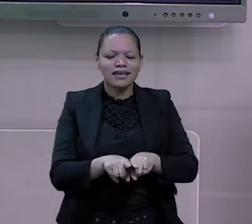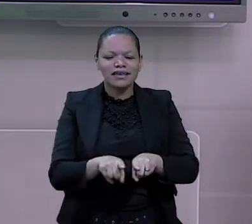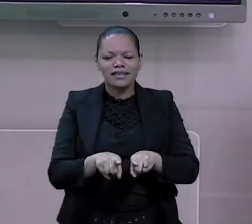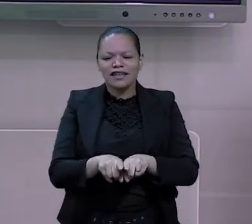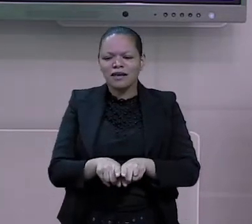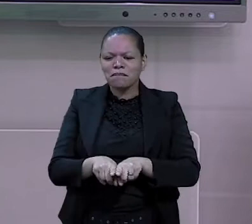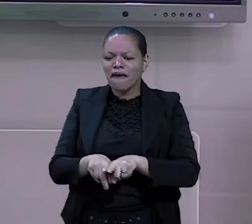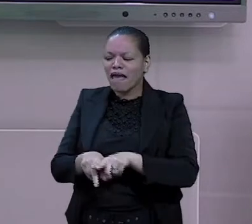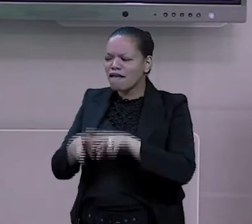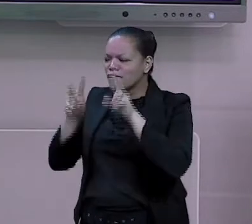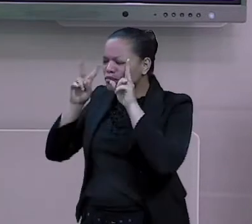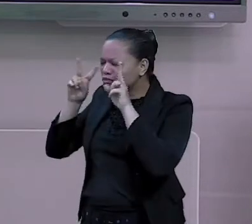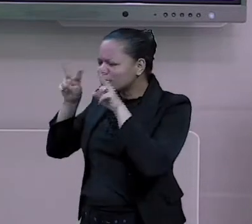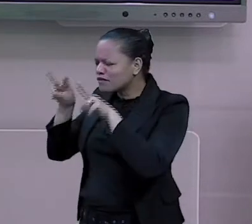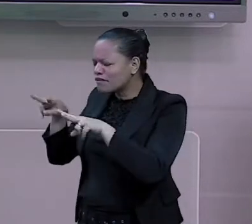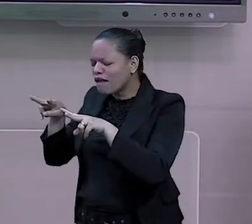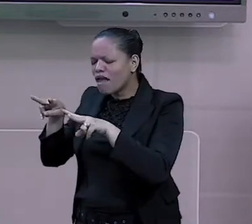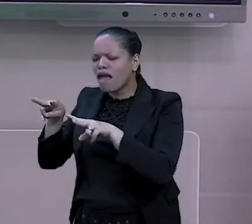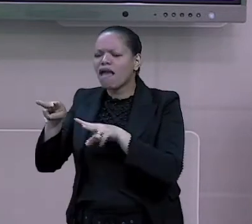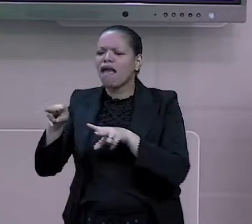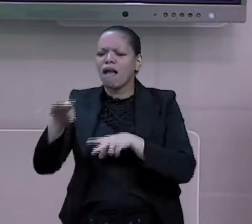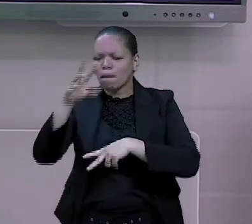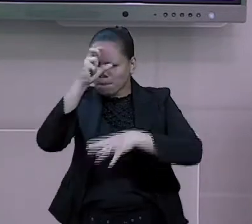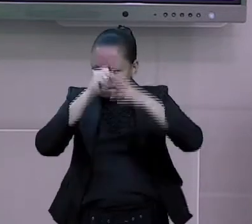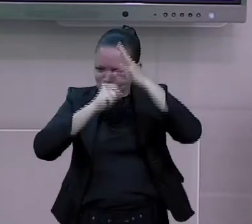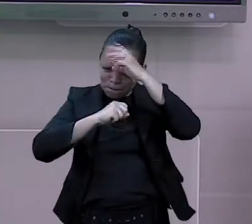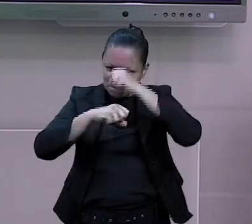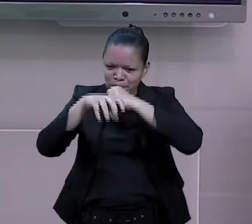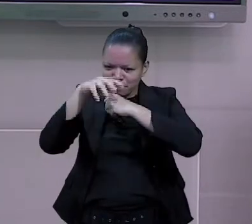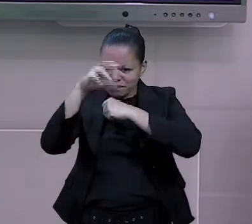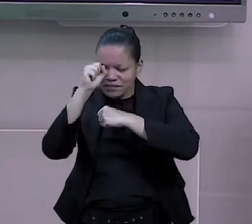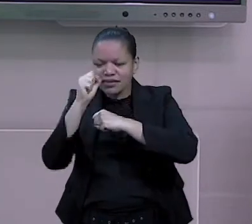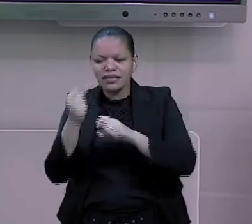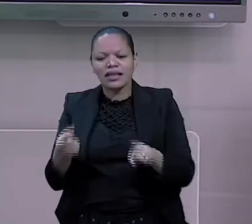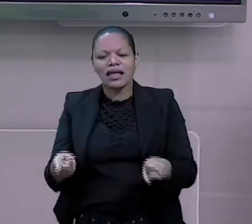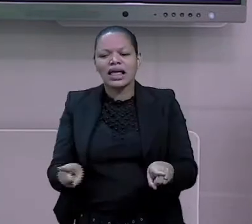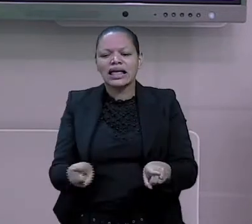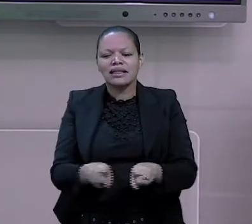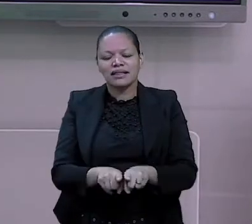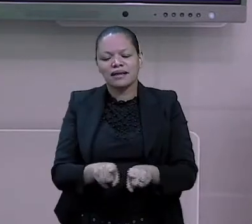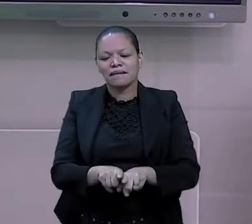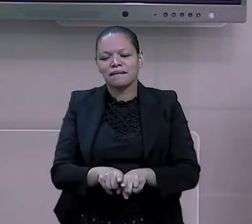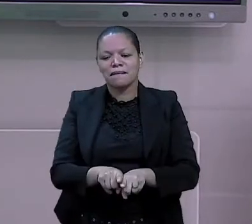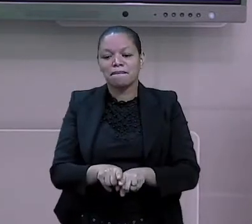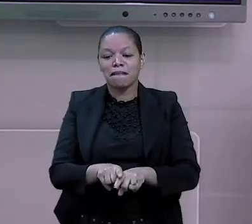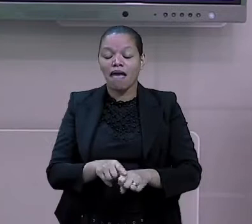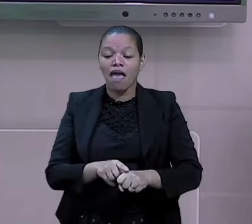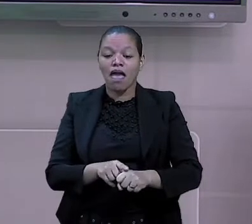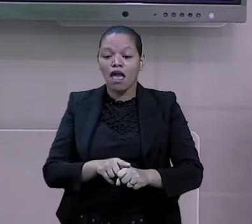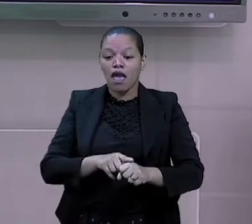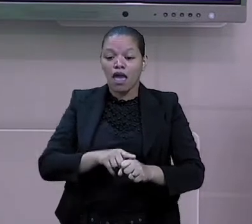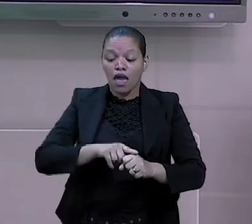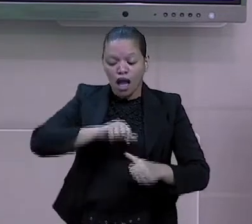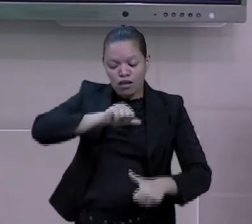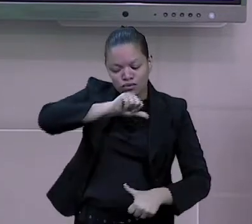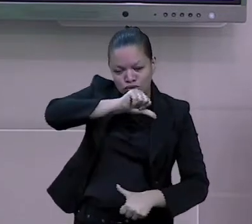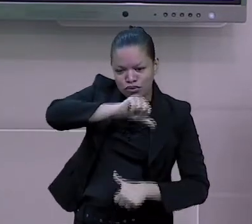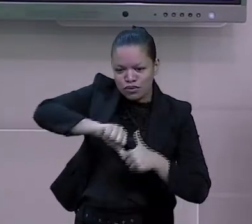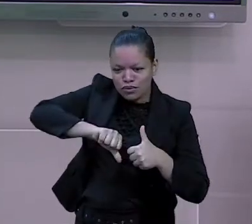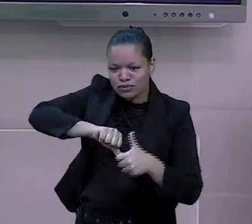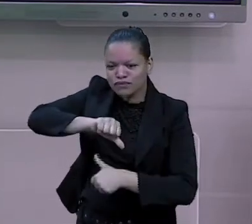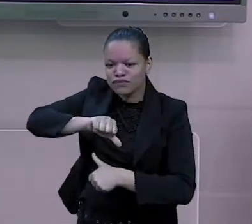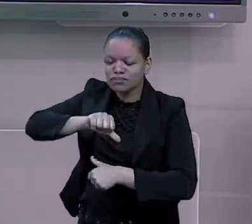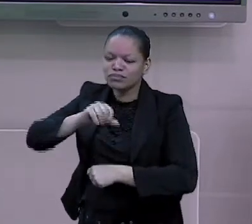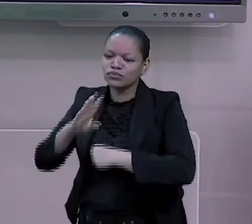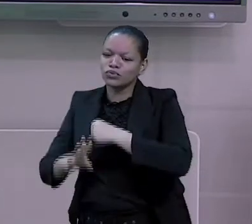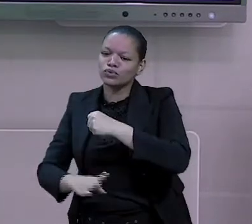das flexões do substantivo. O é isso, professora? Como os substantivos se modificam. Nós já estudamos, né?